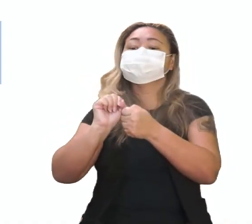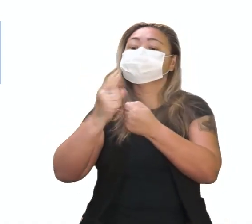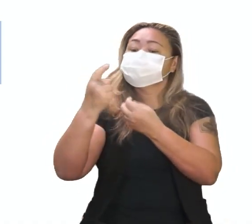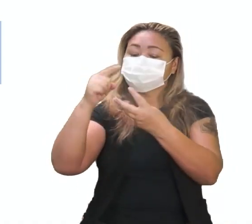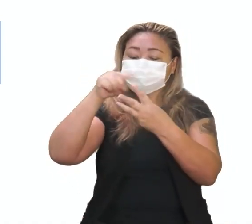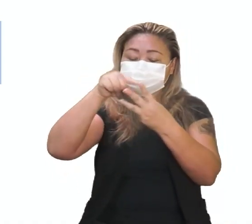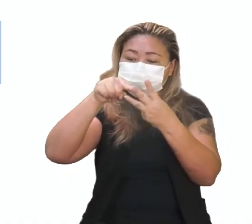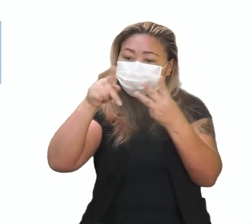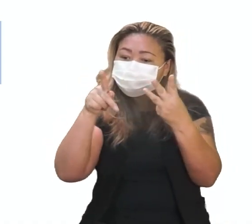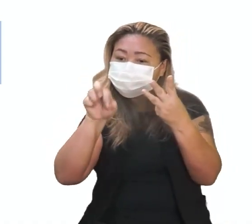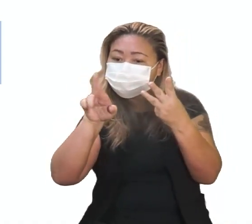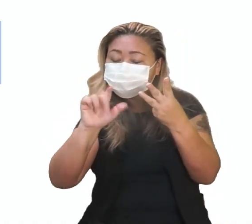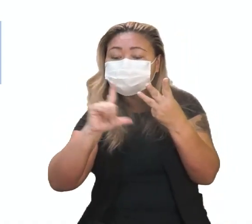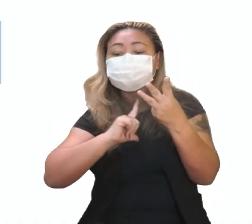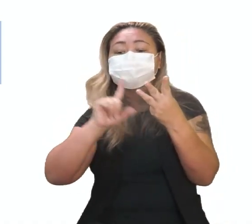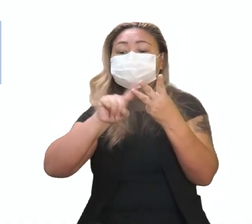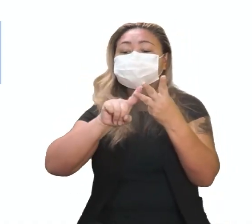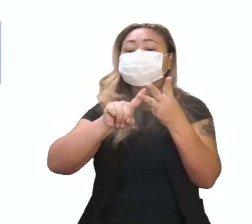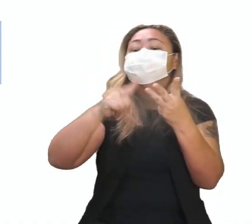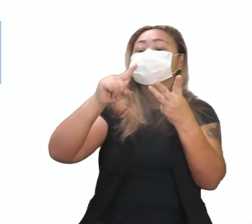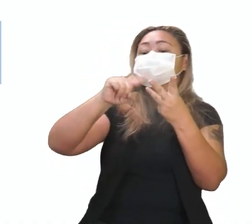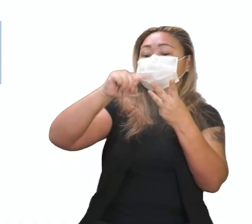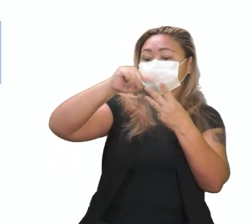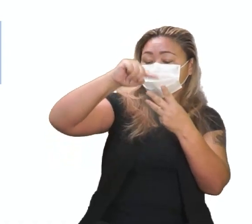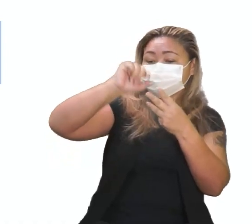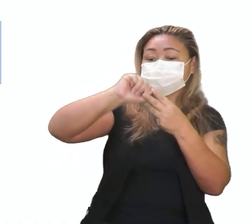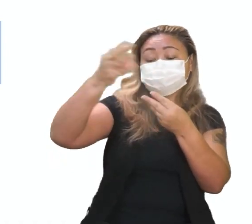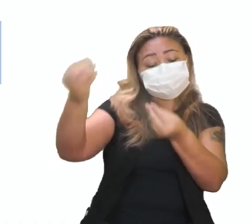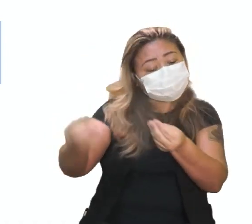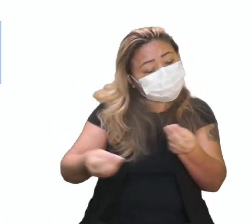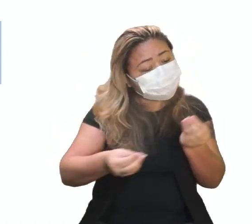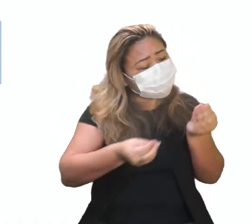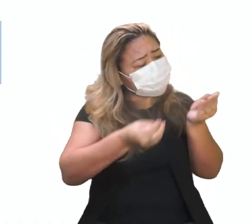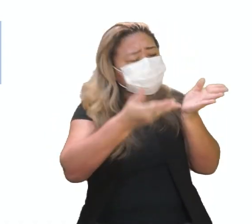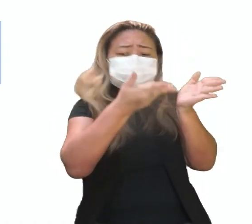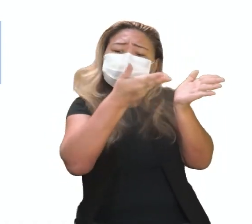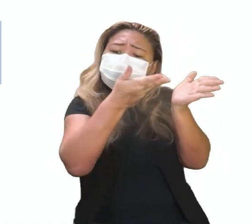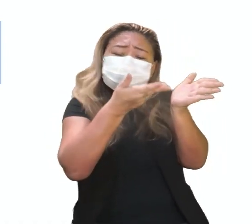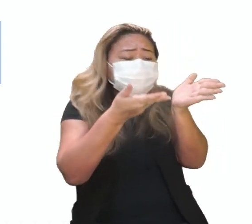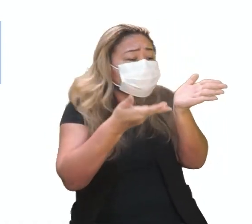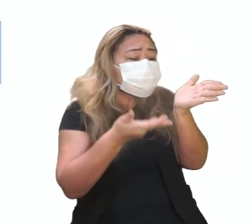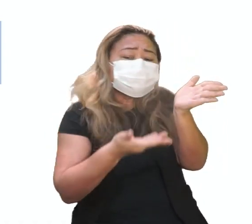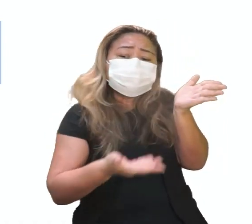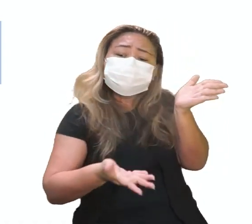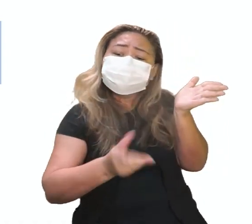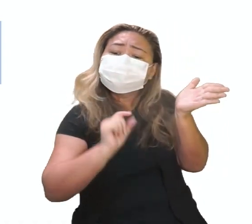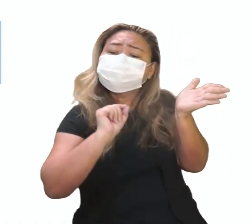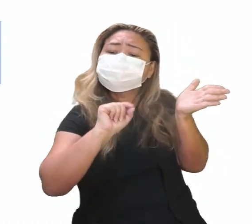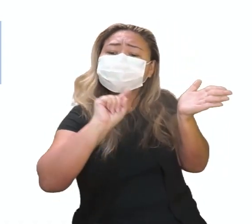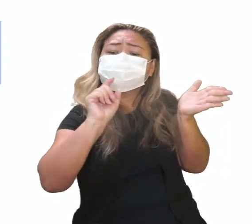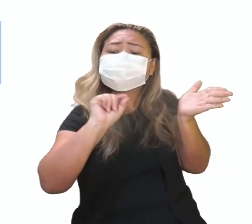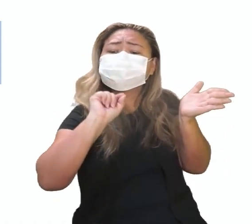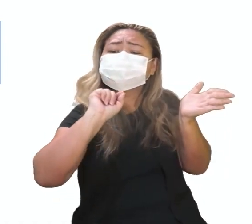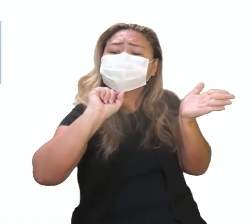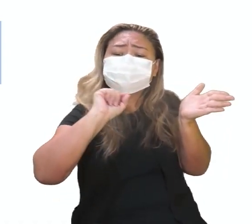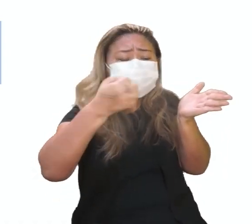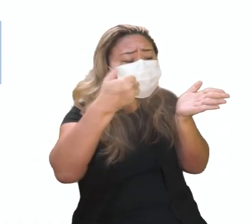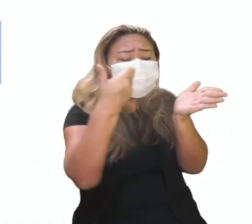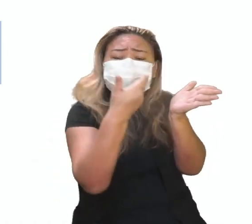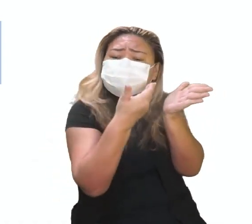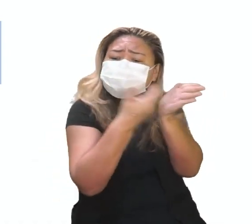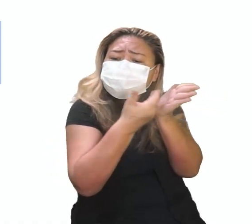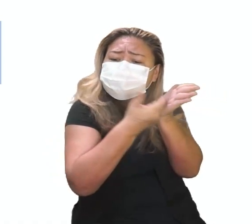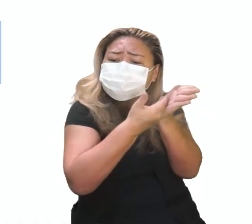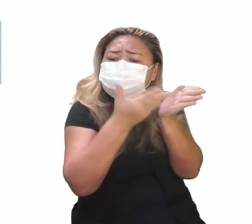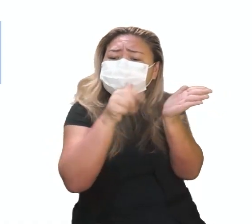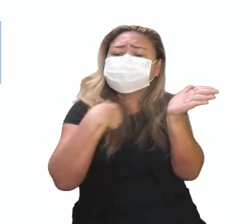conseguiram, então, trazer novamente toda a intenção de Mendel, tudo aquilo que